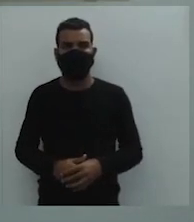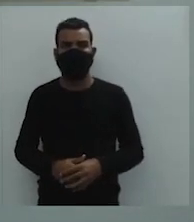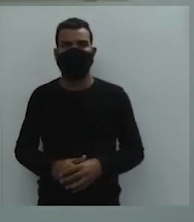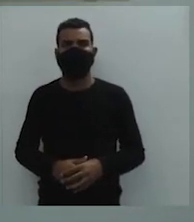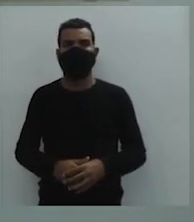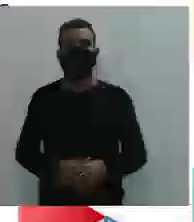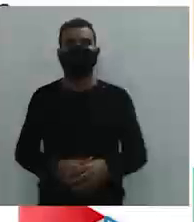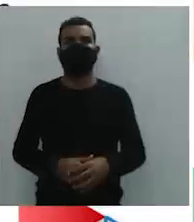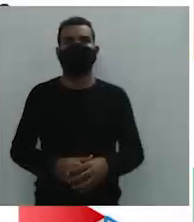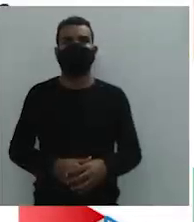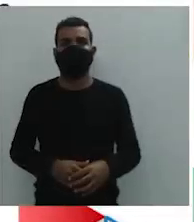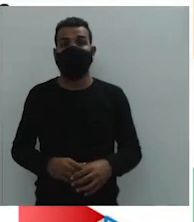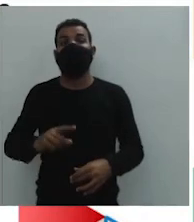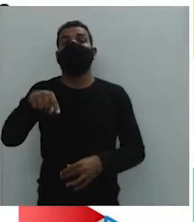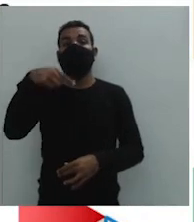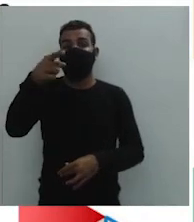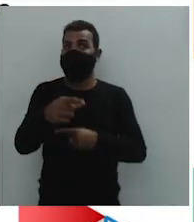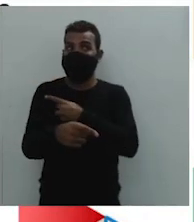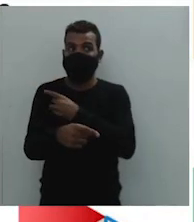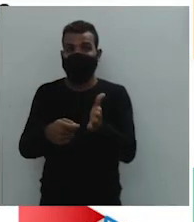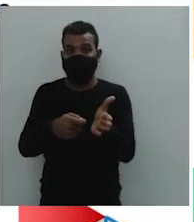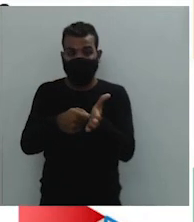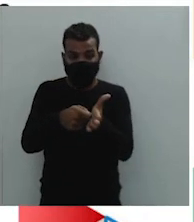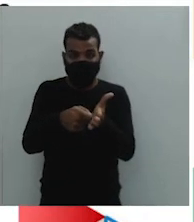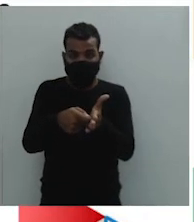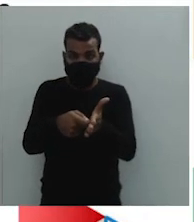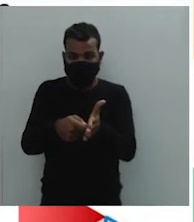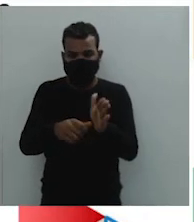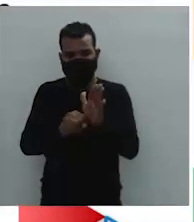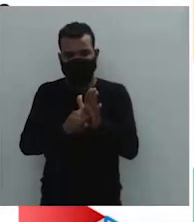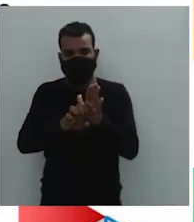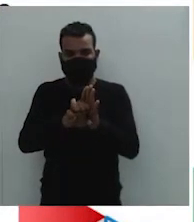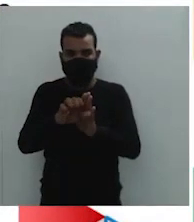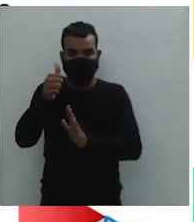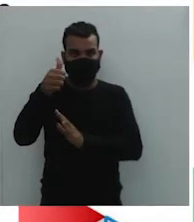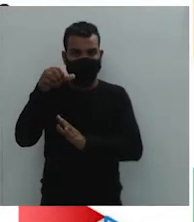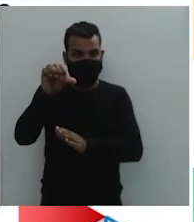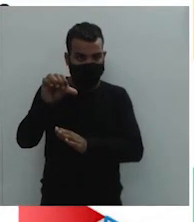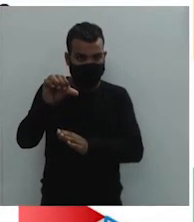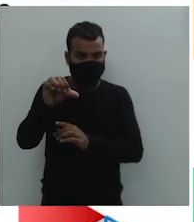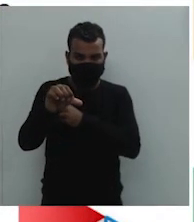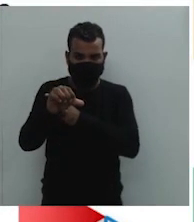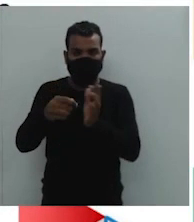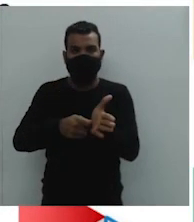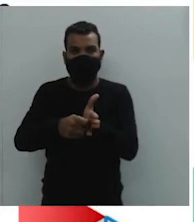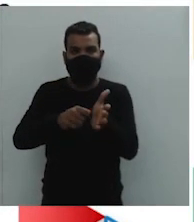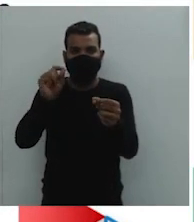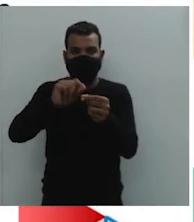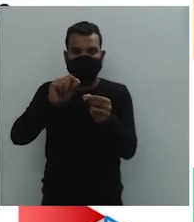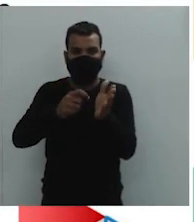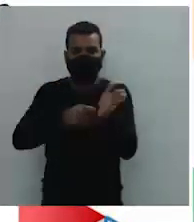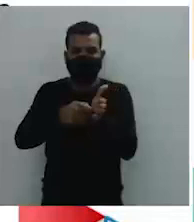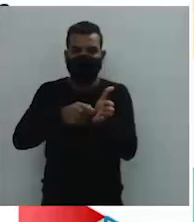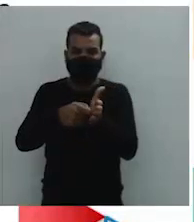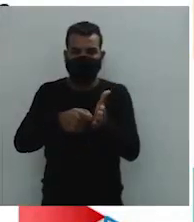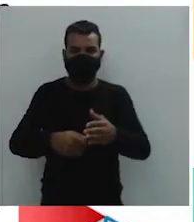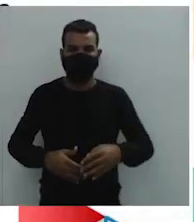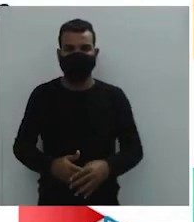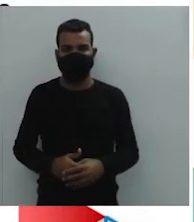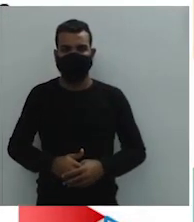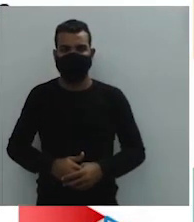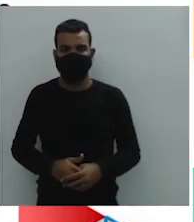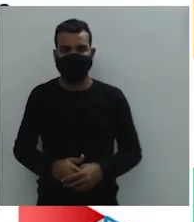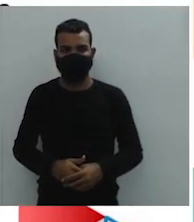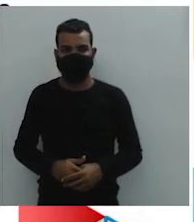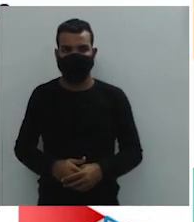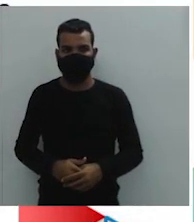Depois veio o ciclo da borracha, né, do século XIX ao século XX, que ocorreu o